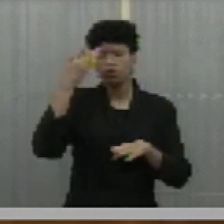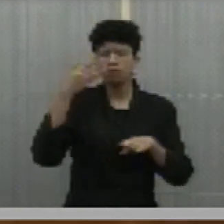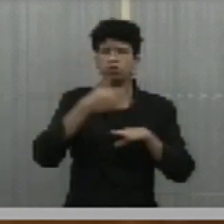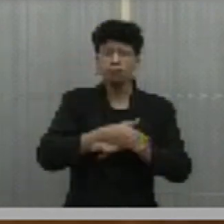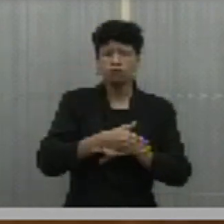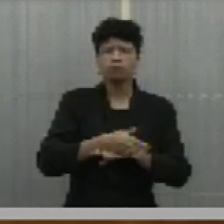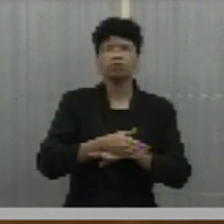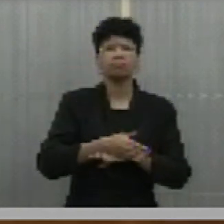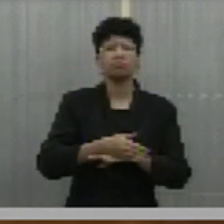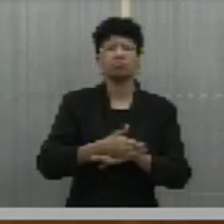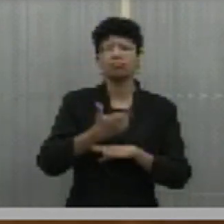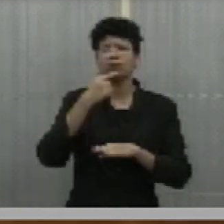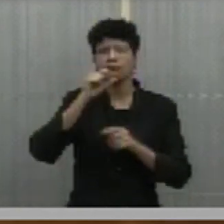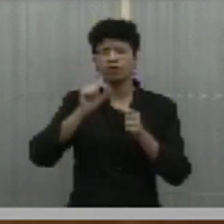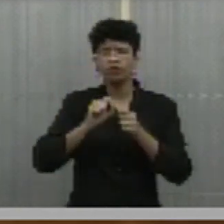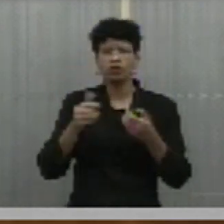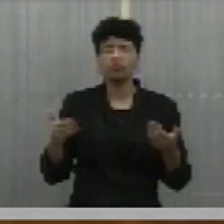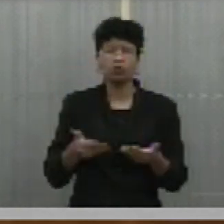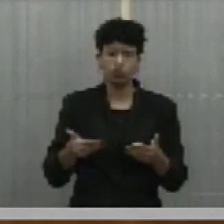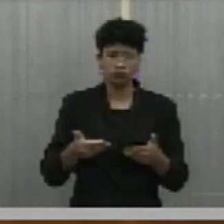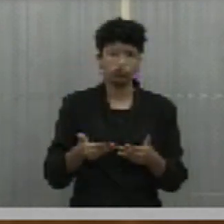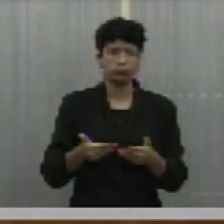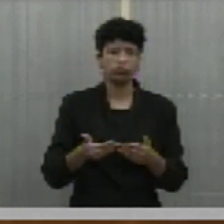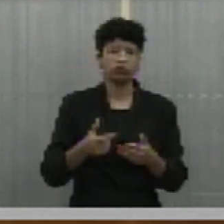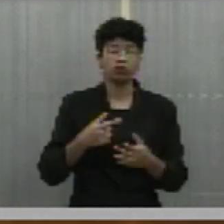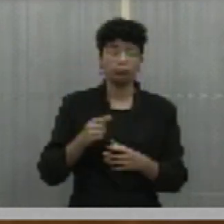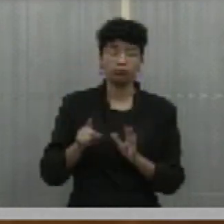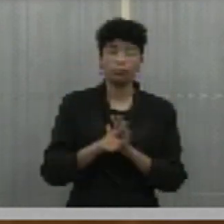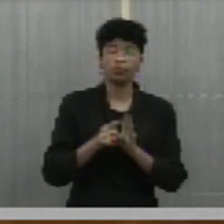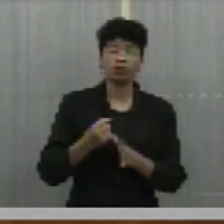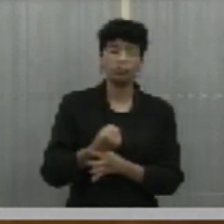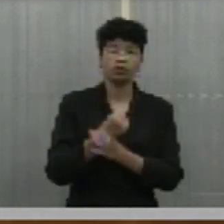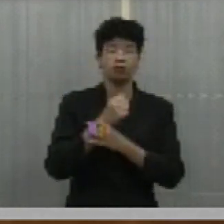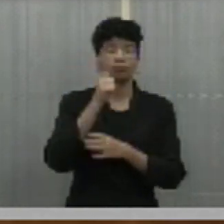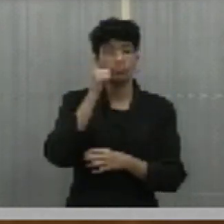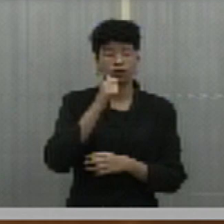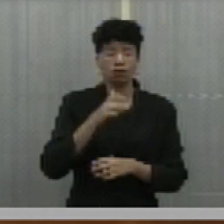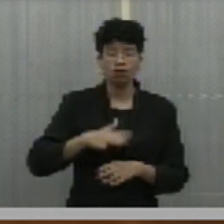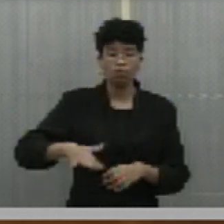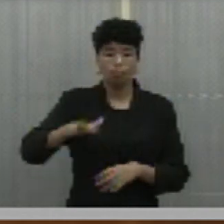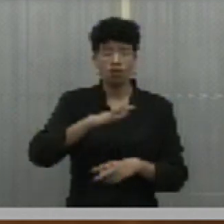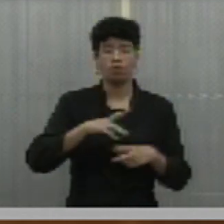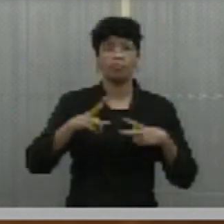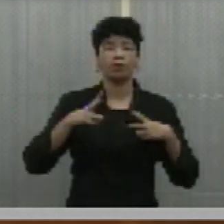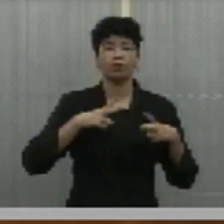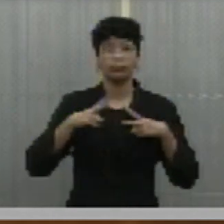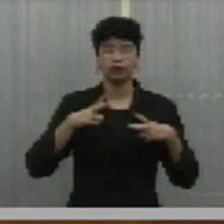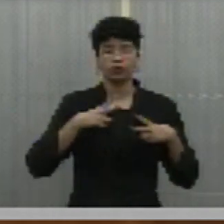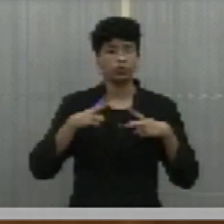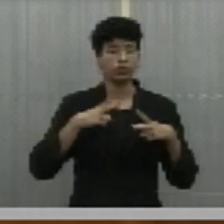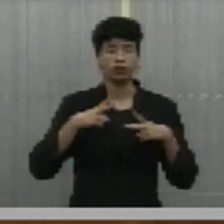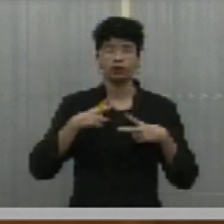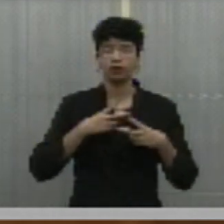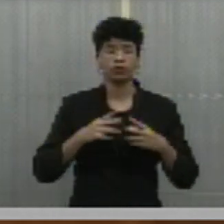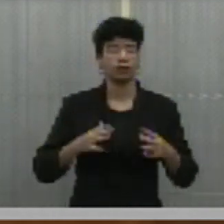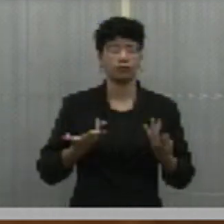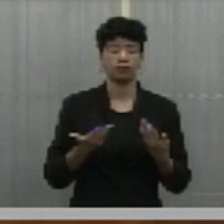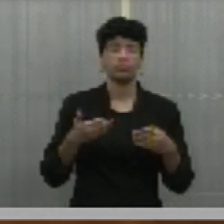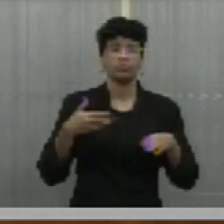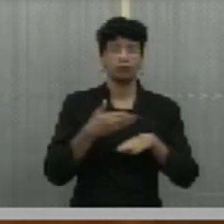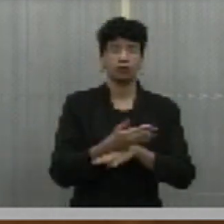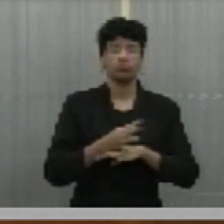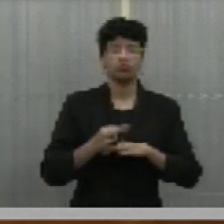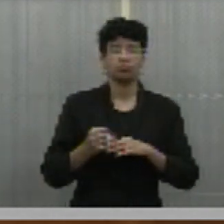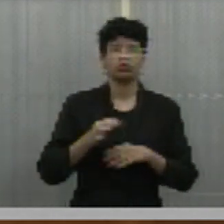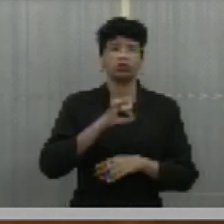mais uma vez aqui, trago a palavra em defesa das mulheres para que o setor privado de uma vez por toda institua a